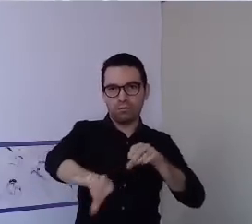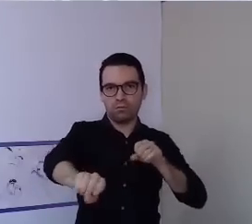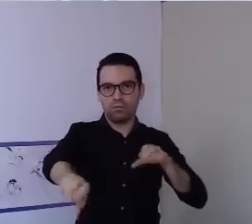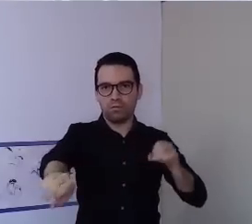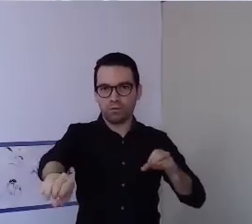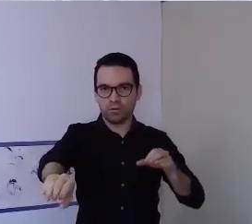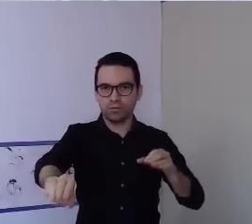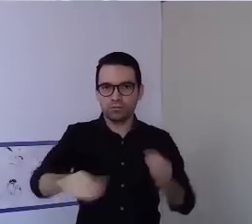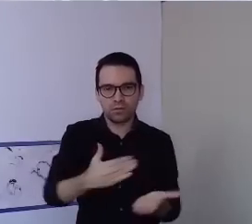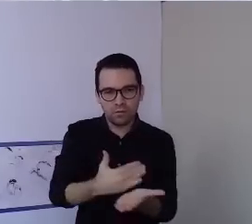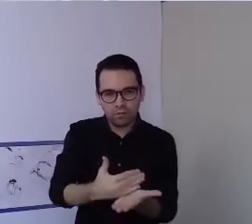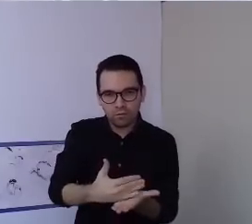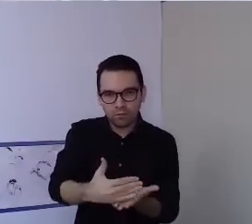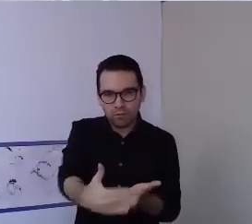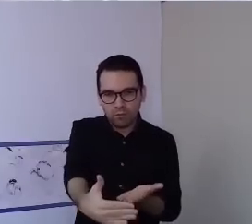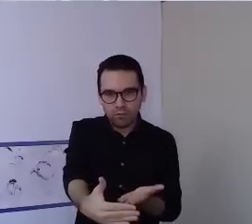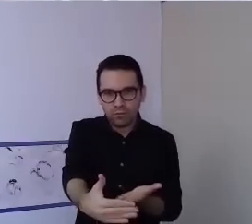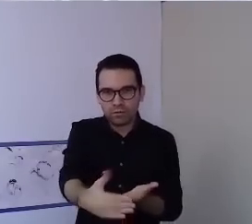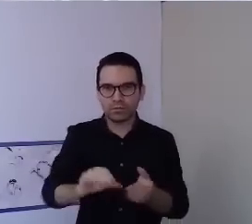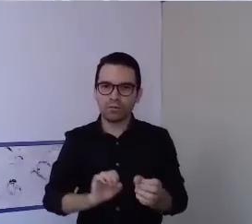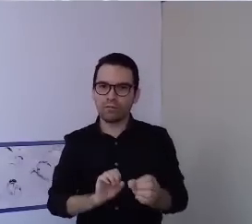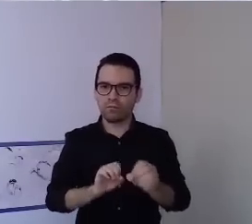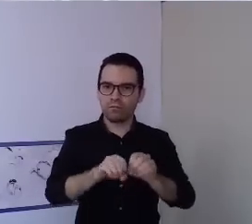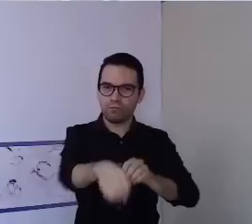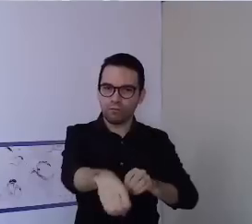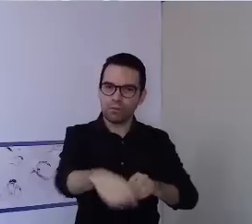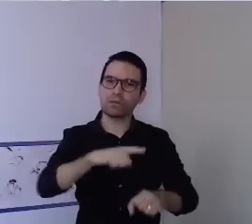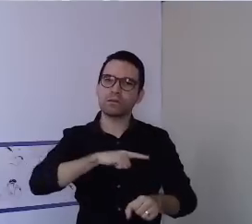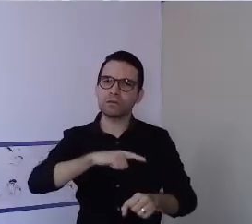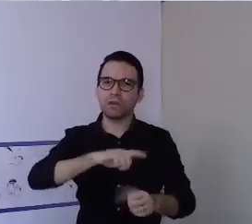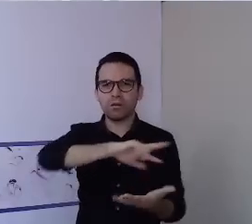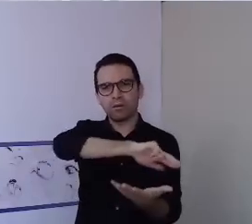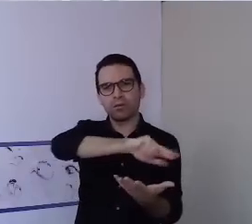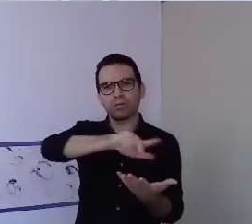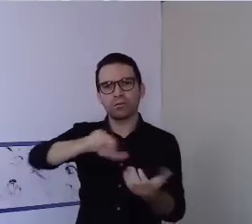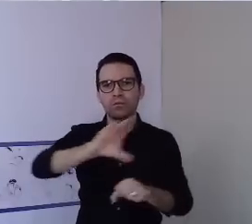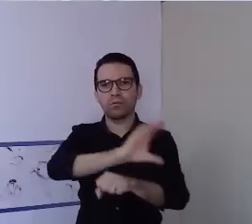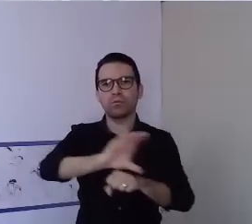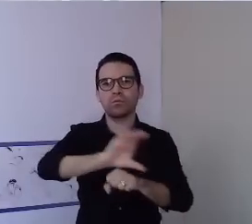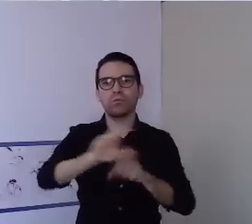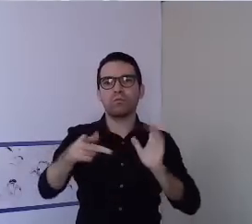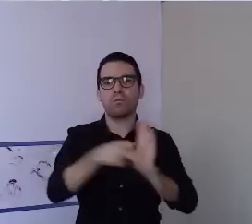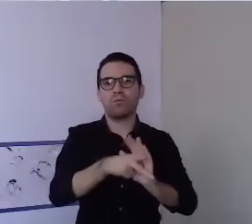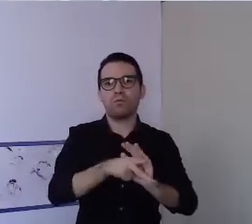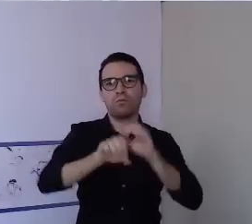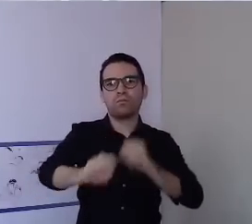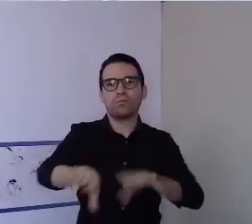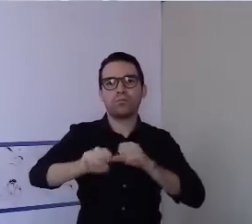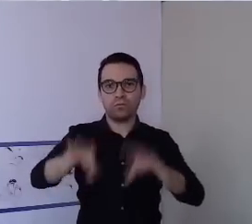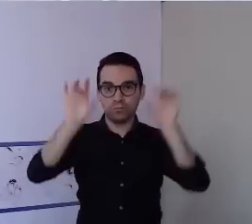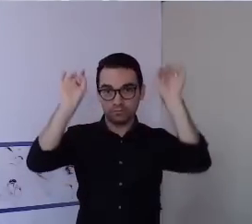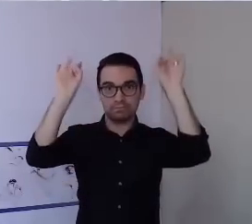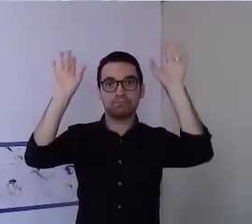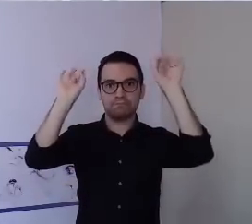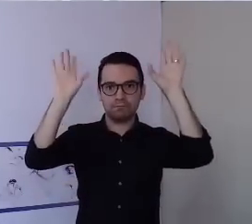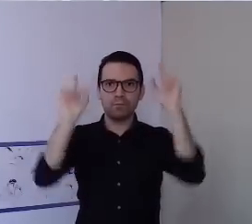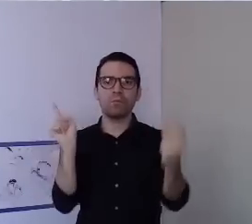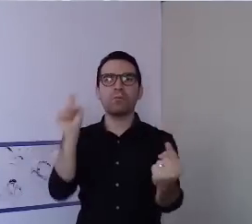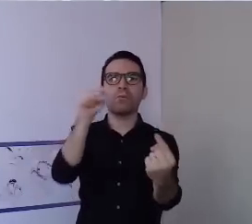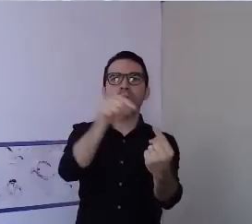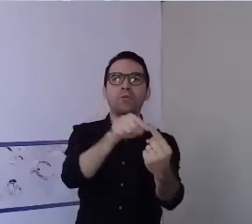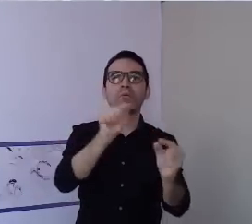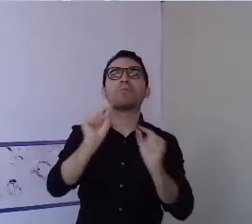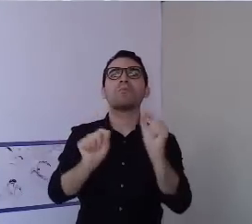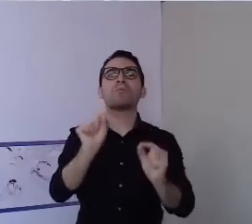Iniciamos o processo de formação com cursos voltados ao público da educação especial. Nosso objetivo